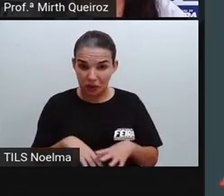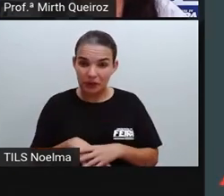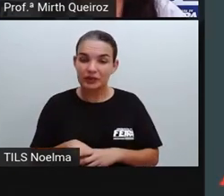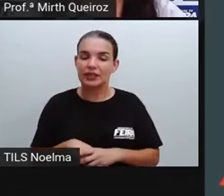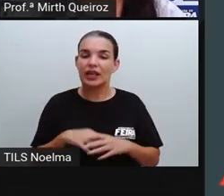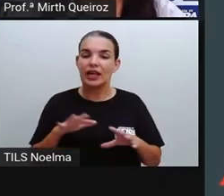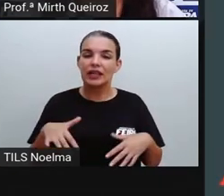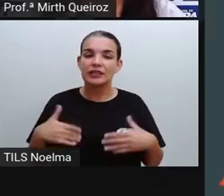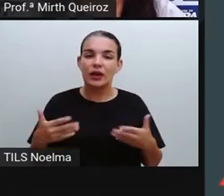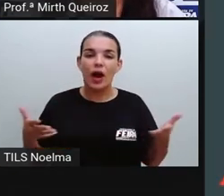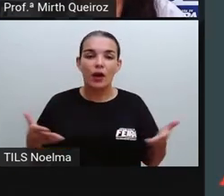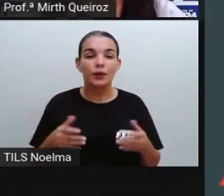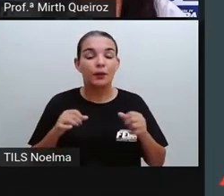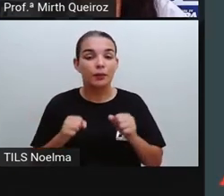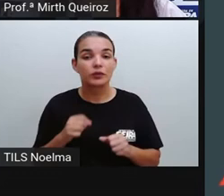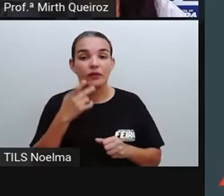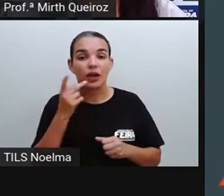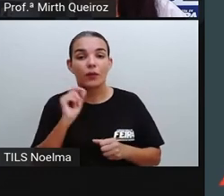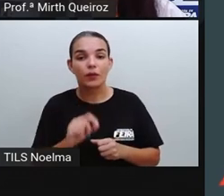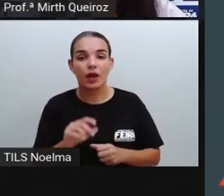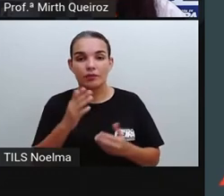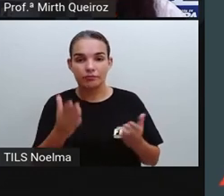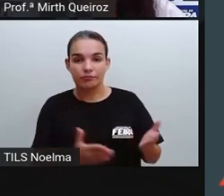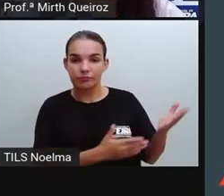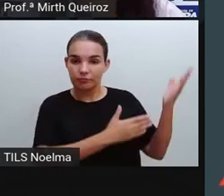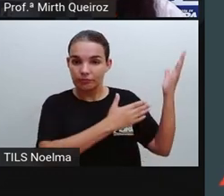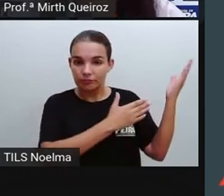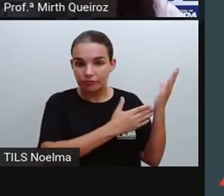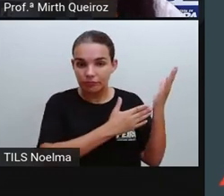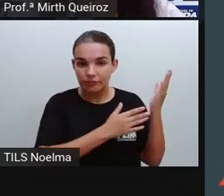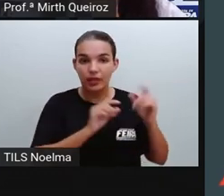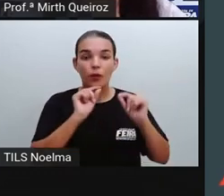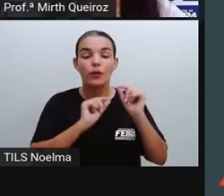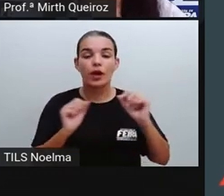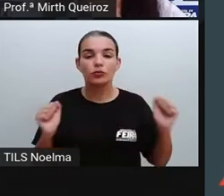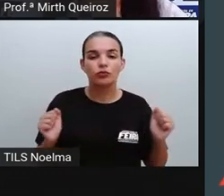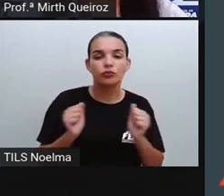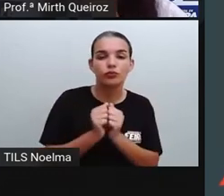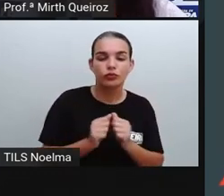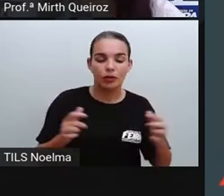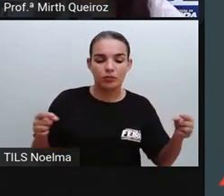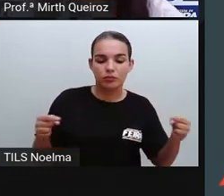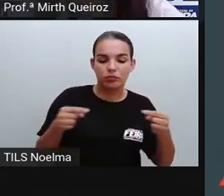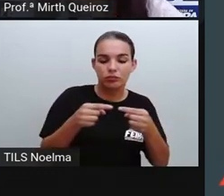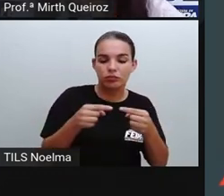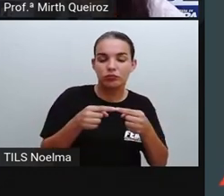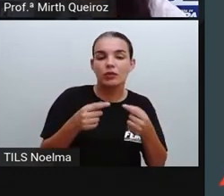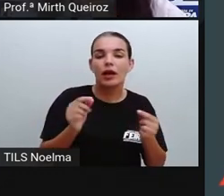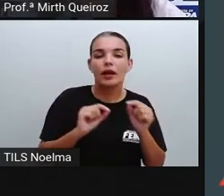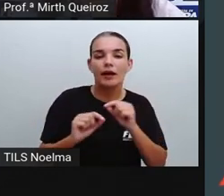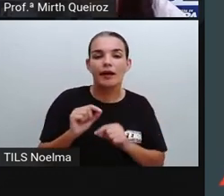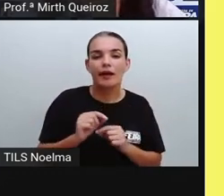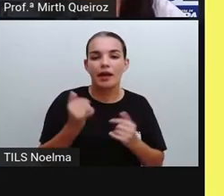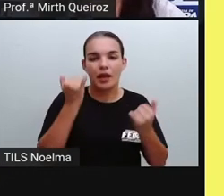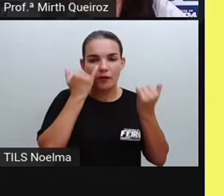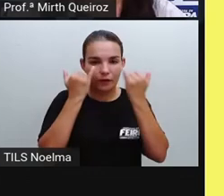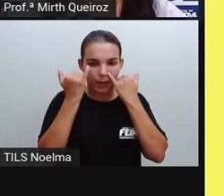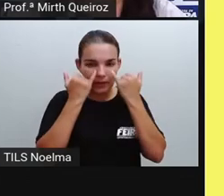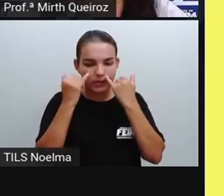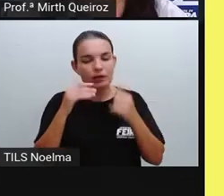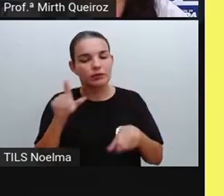Então, a gente pode dizer que o infográfico, ele une informação mais o grafismo.